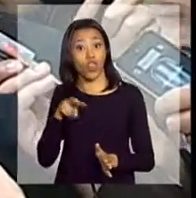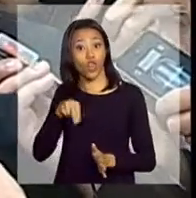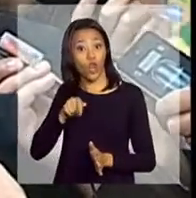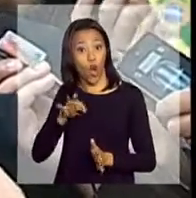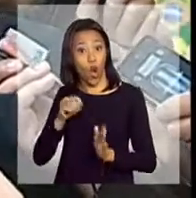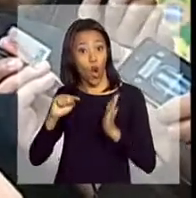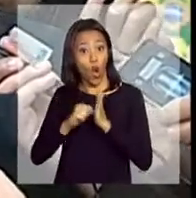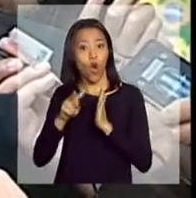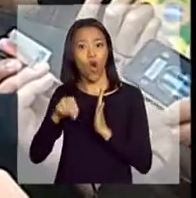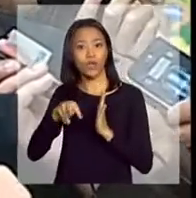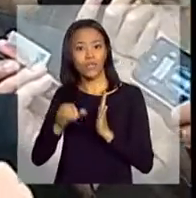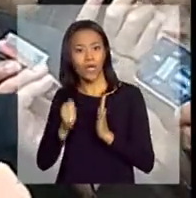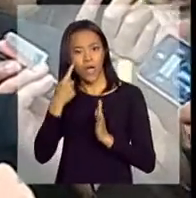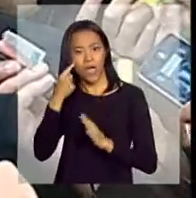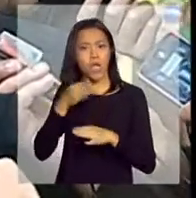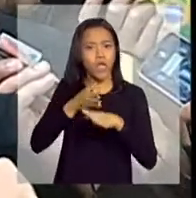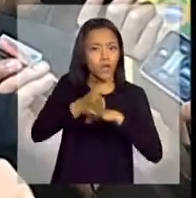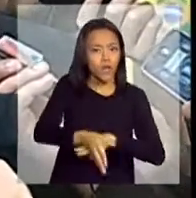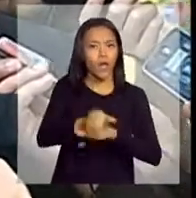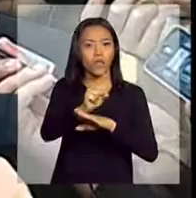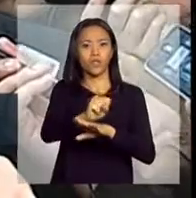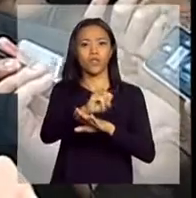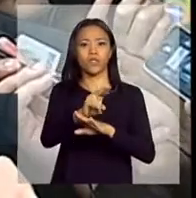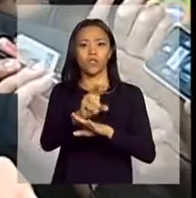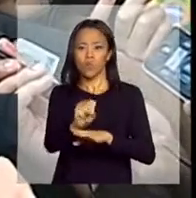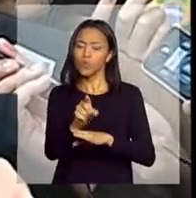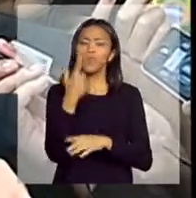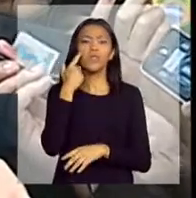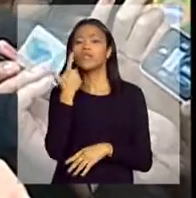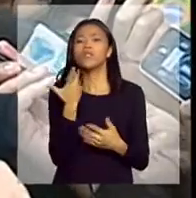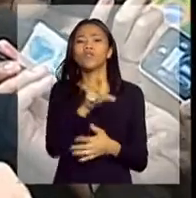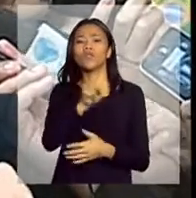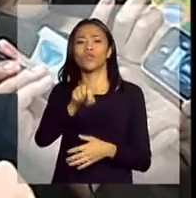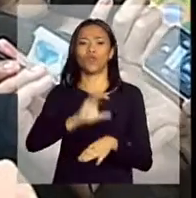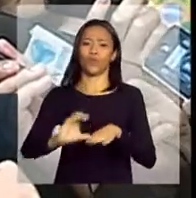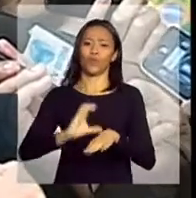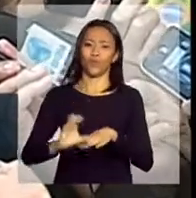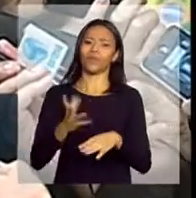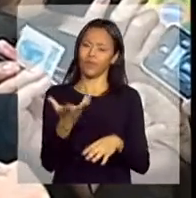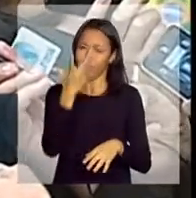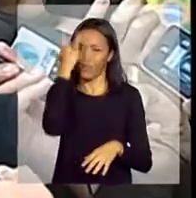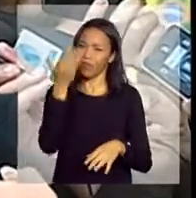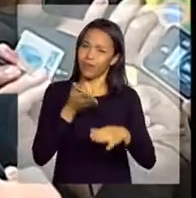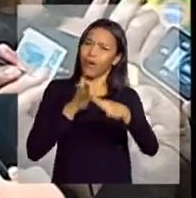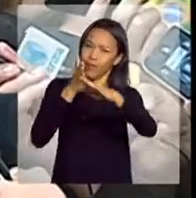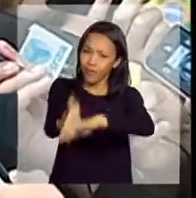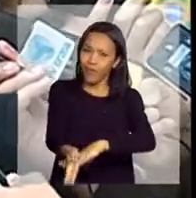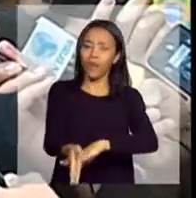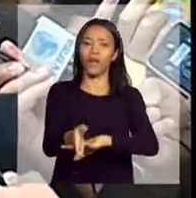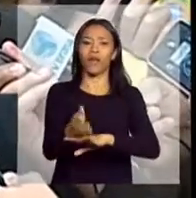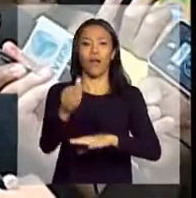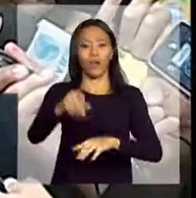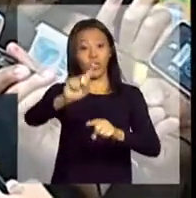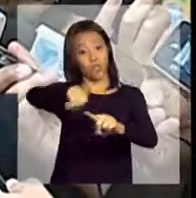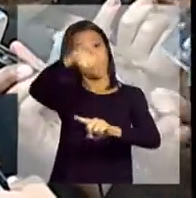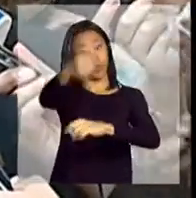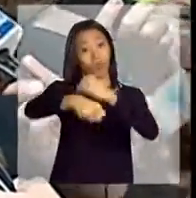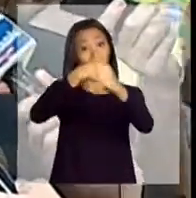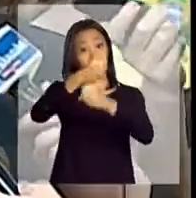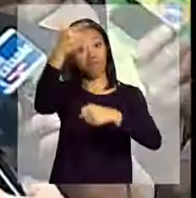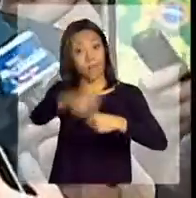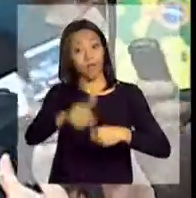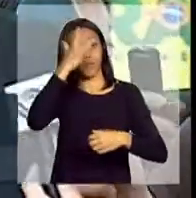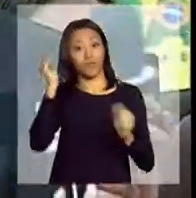corte, entrar no Sisu e fazer uma boa escolha. Tem muita gente que ainda vai entrar na universidade com o Enem agora e no ano que vem, muito mais.